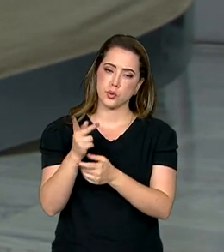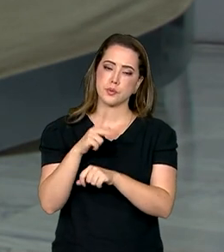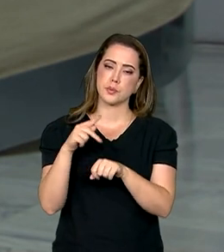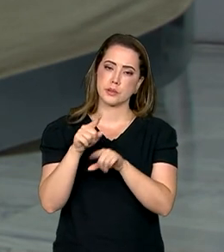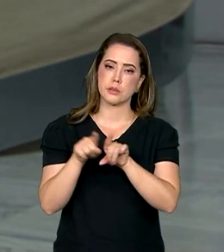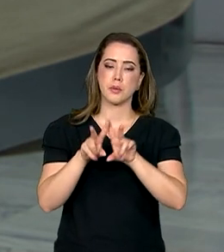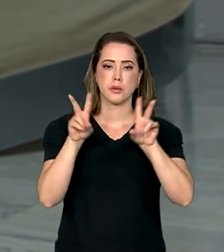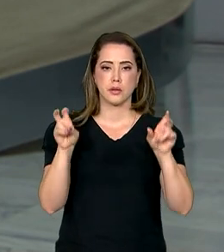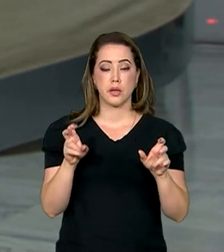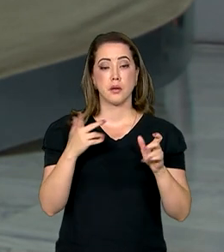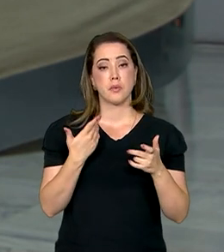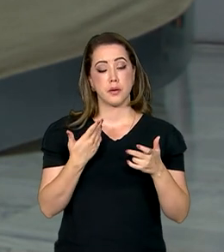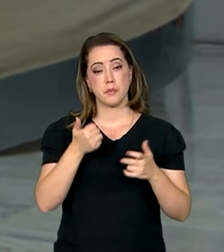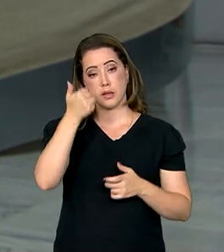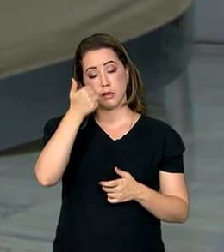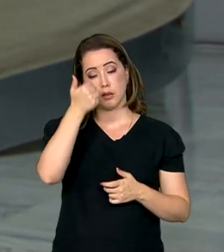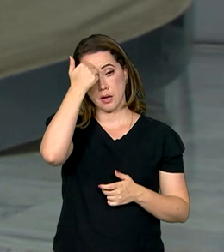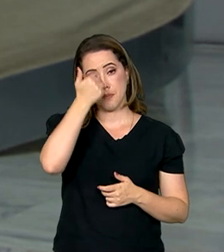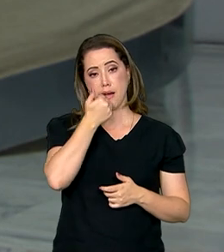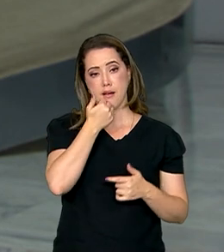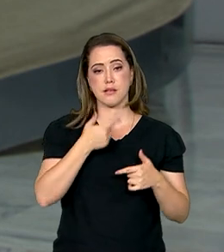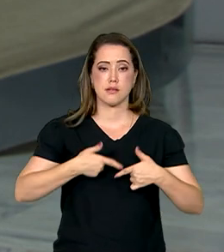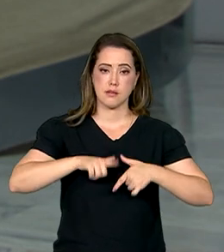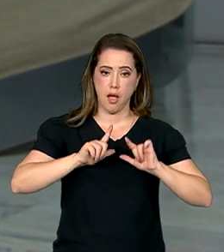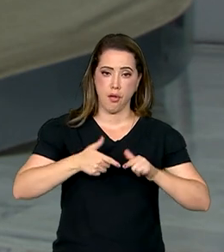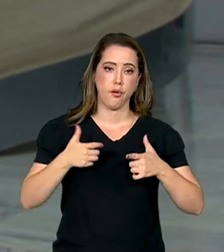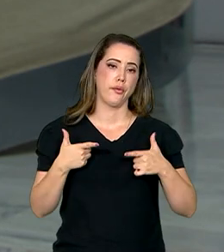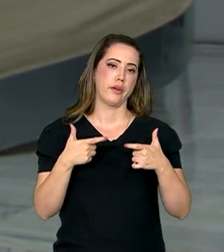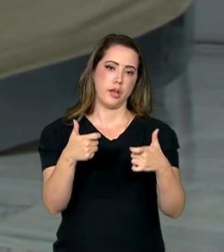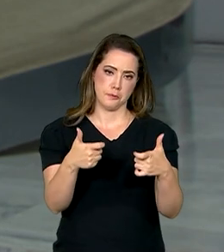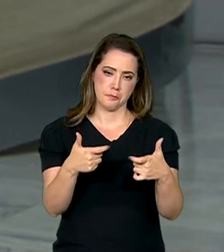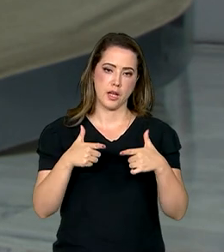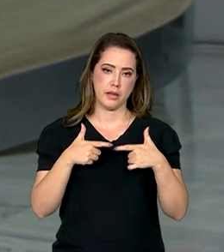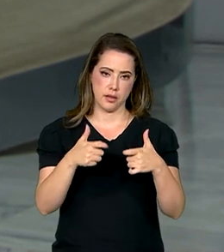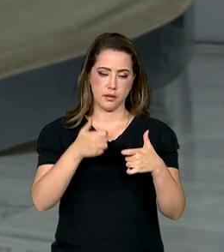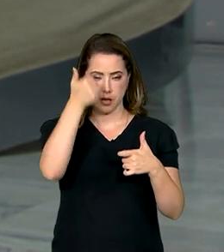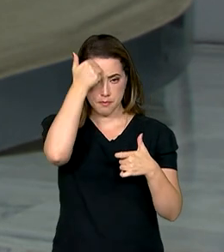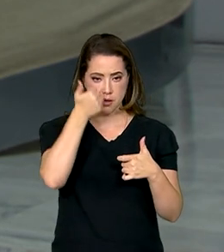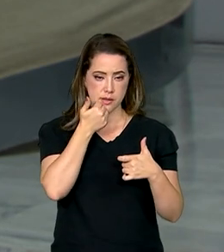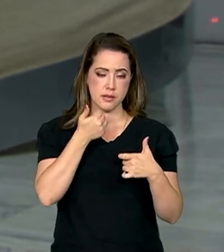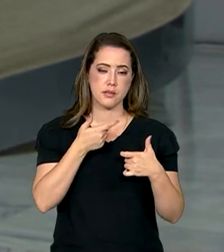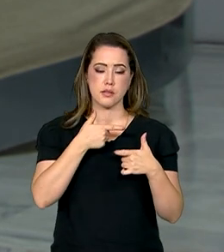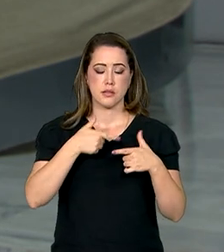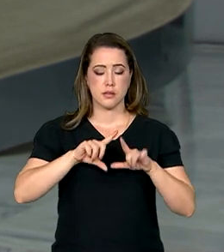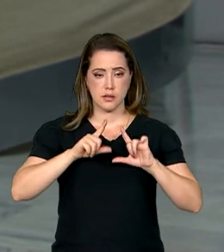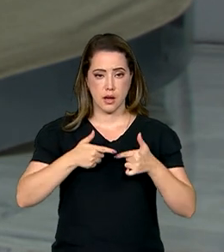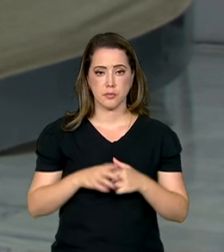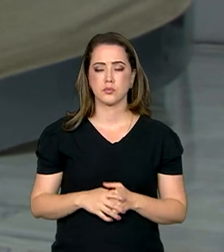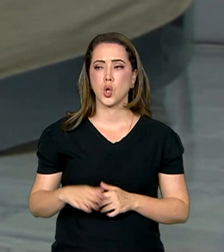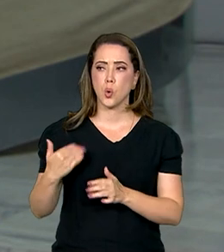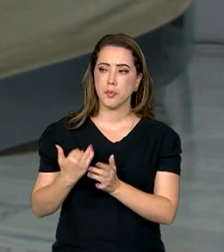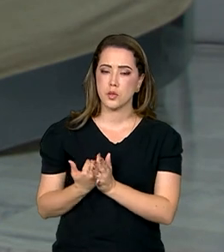vai tratar do conflito entre Israel e o Hamas. Desde o começo do conflito, no dia 7 de outubro, Lula tem